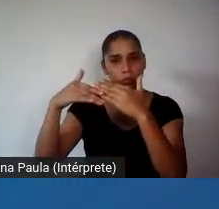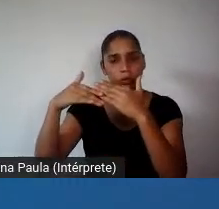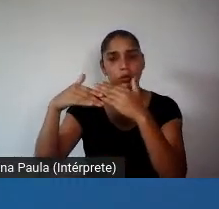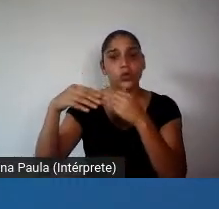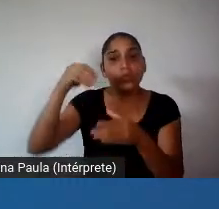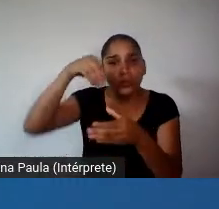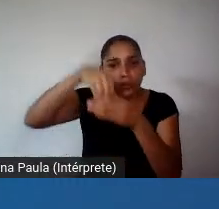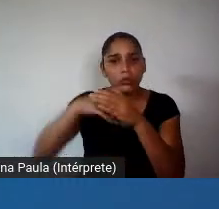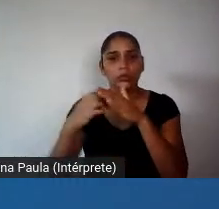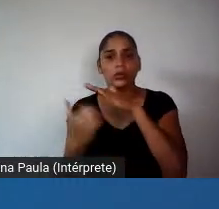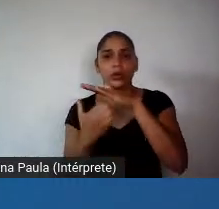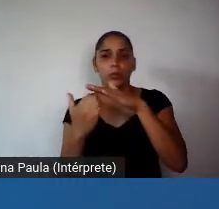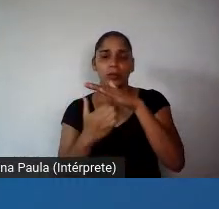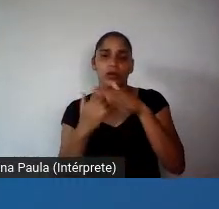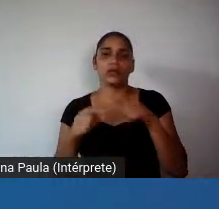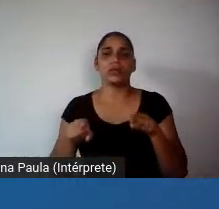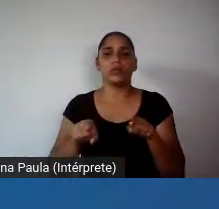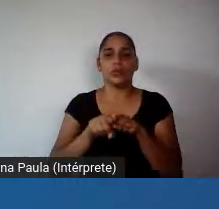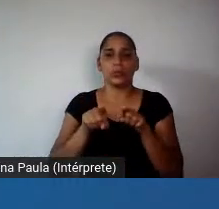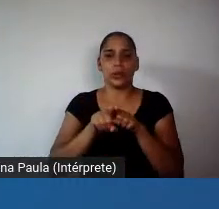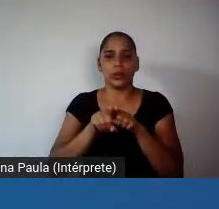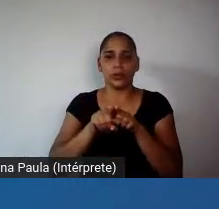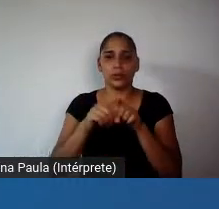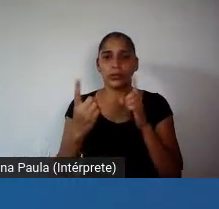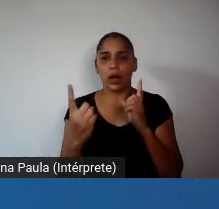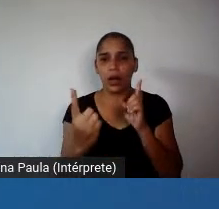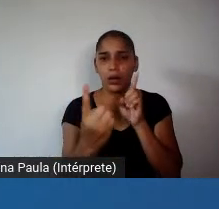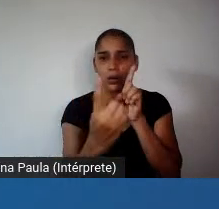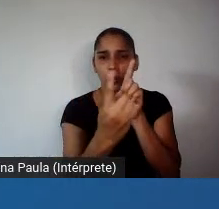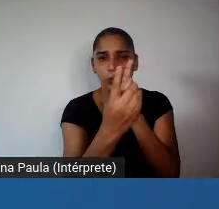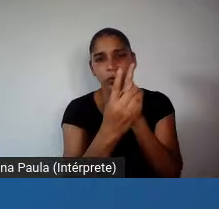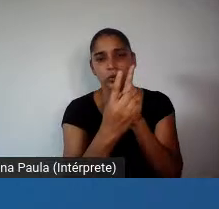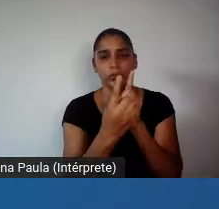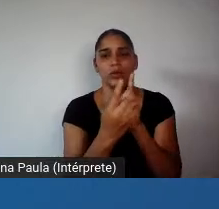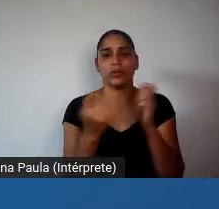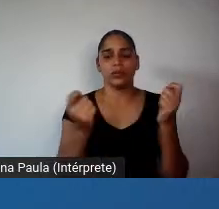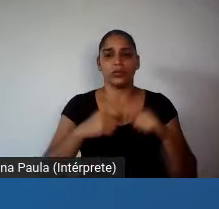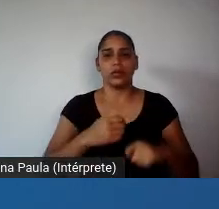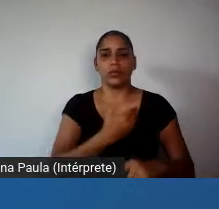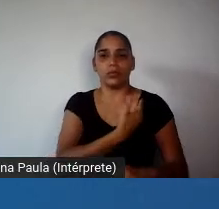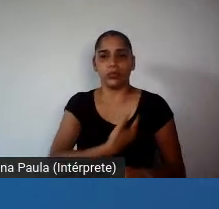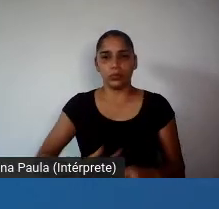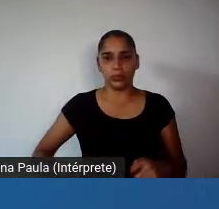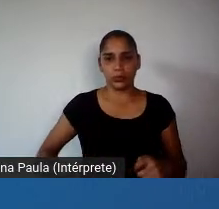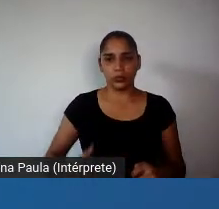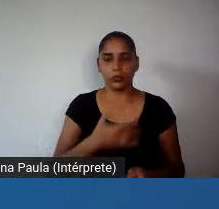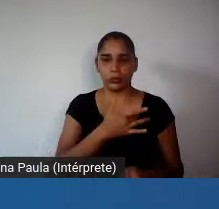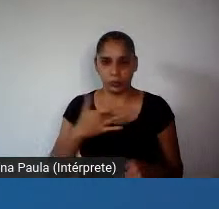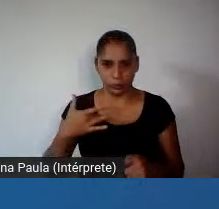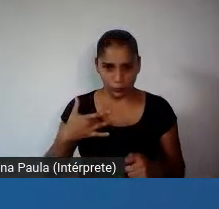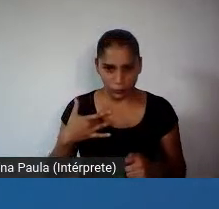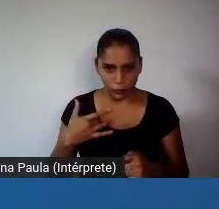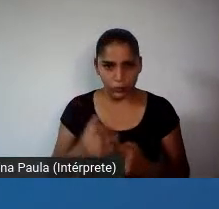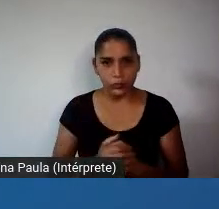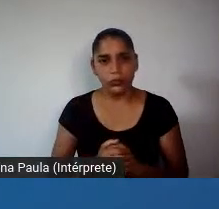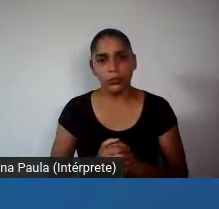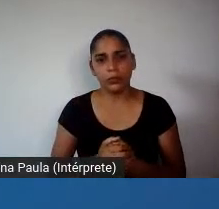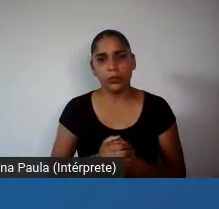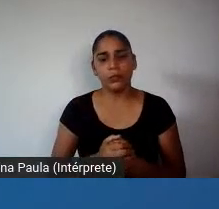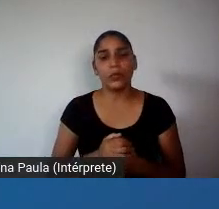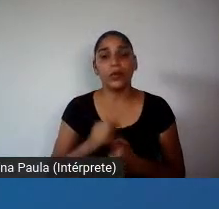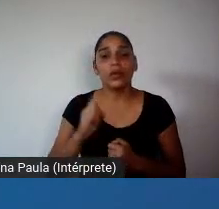se aproxime da lógica pública e da lógica social. Isso é possível fazer, mas tem que ter Estado, que é a dimensão